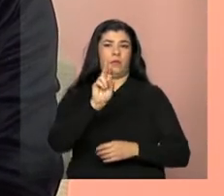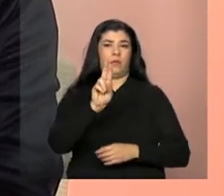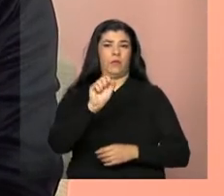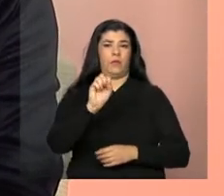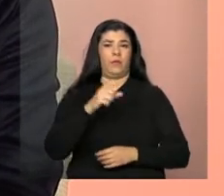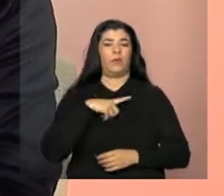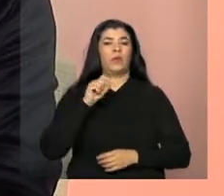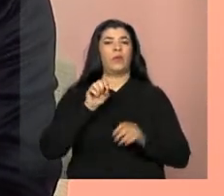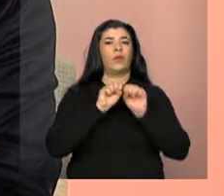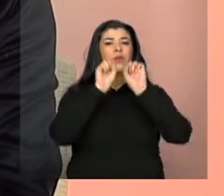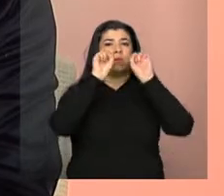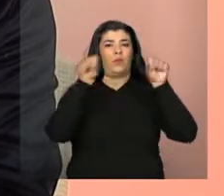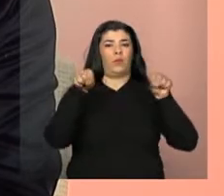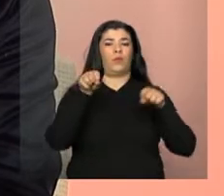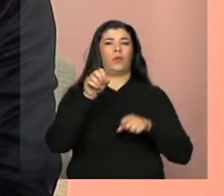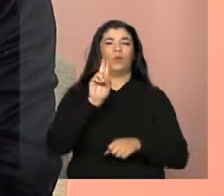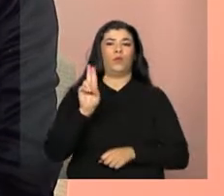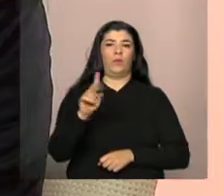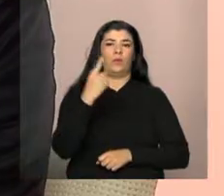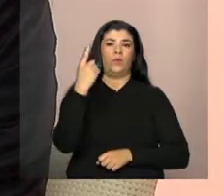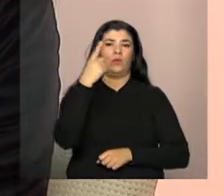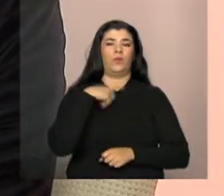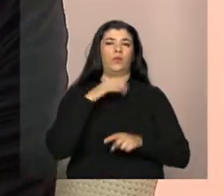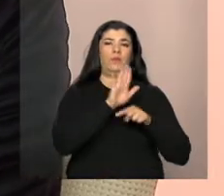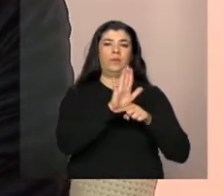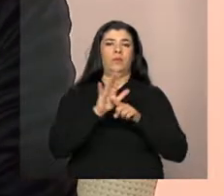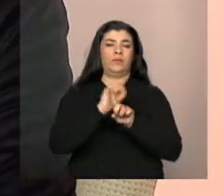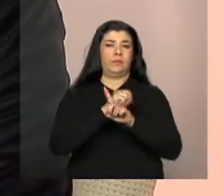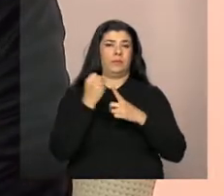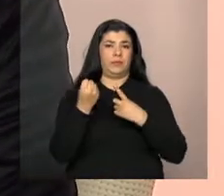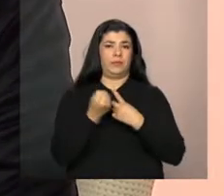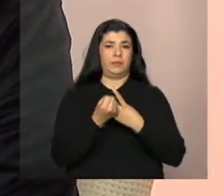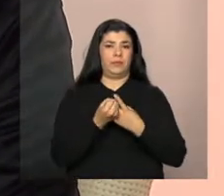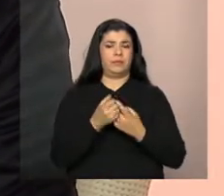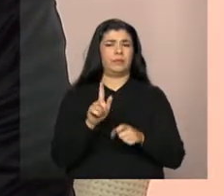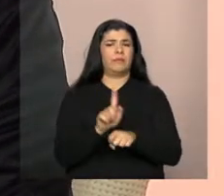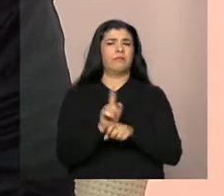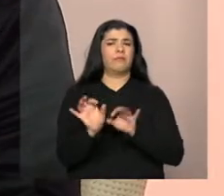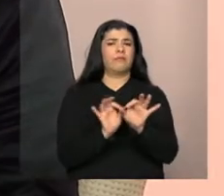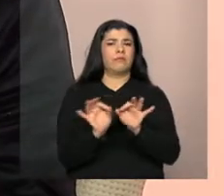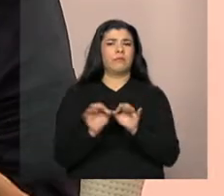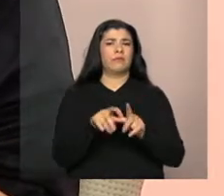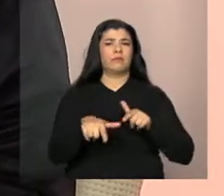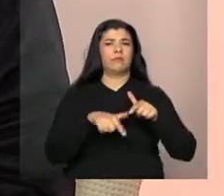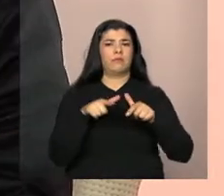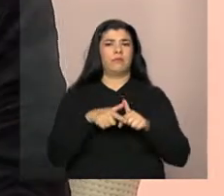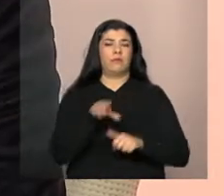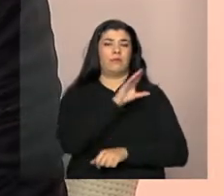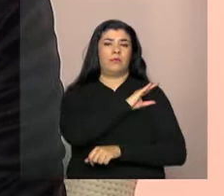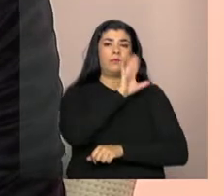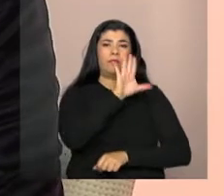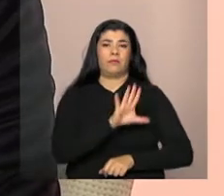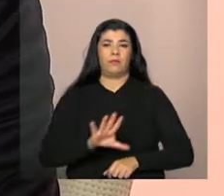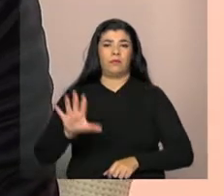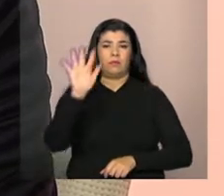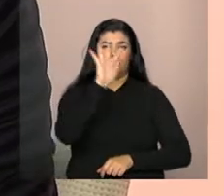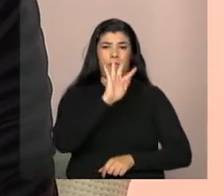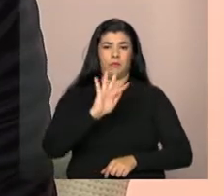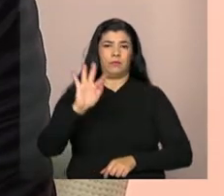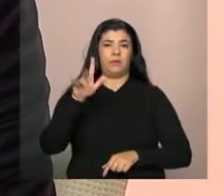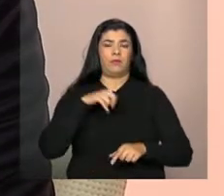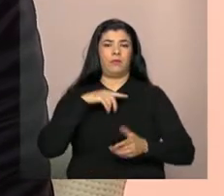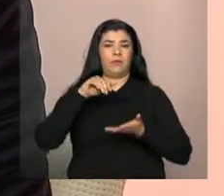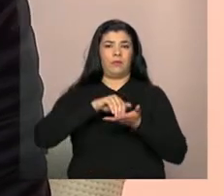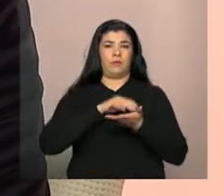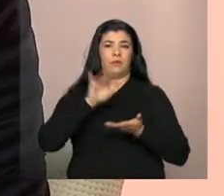o Sistema Único de Assistência Social. A gestão do trabalho é coordenada no âmbito federal pela Secretaria